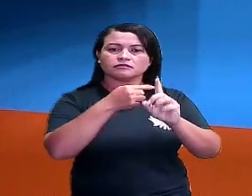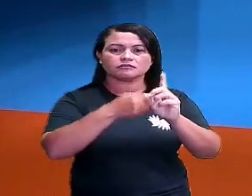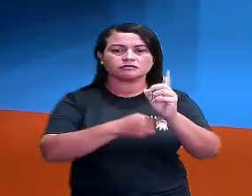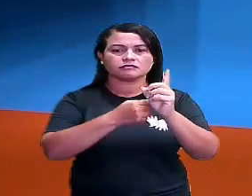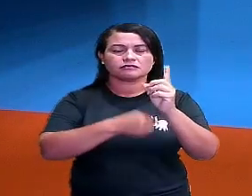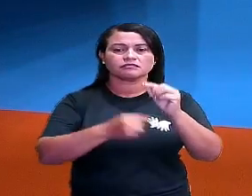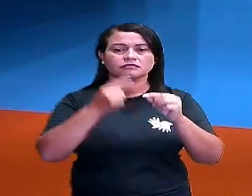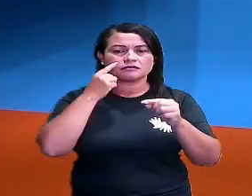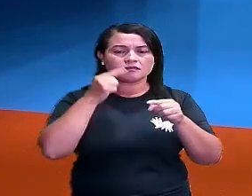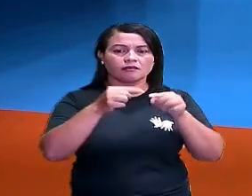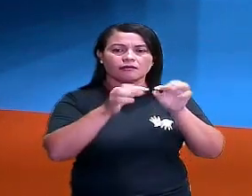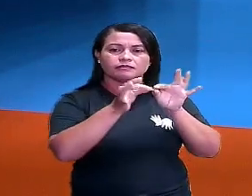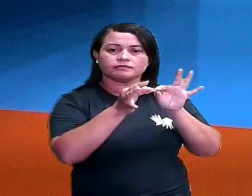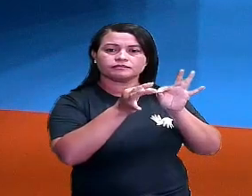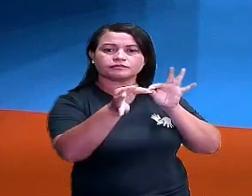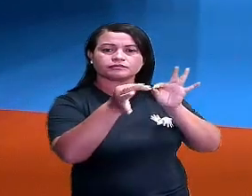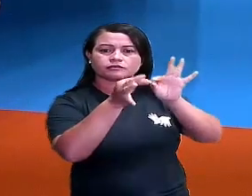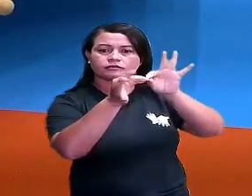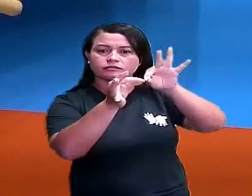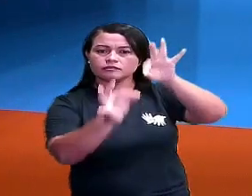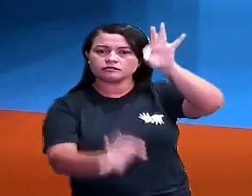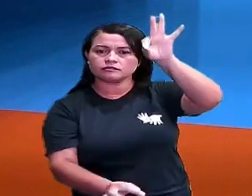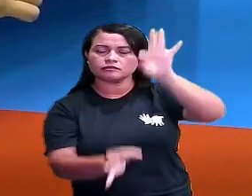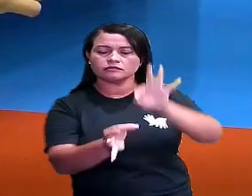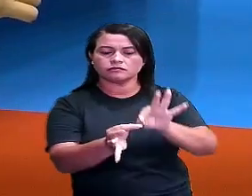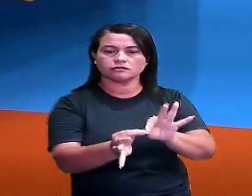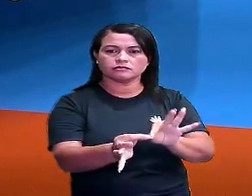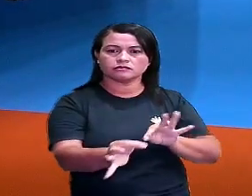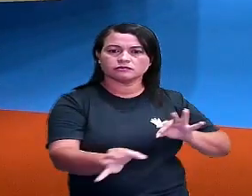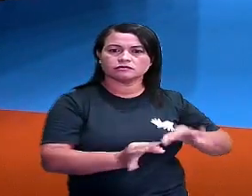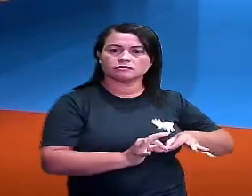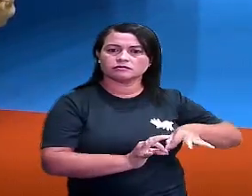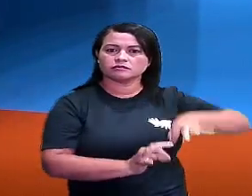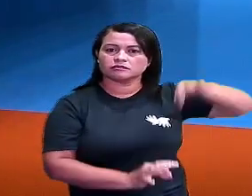Comprimento, vou supar aqui, comprimento, né?